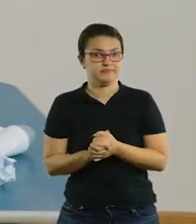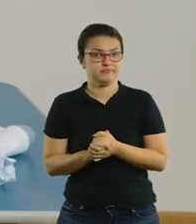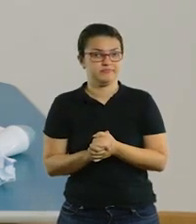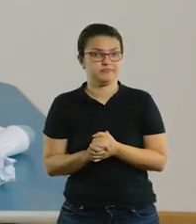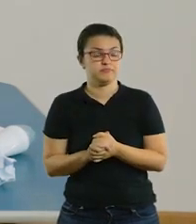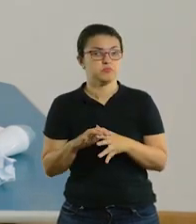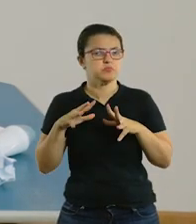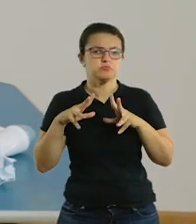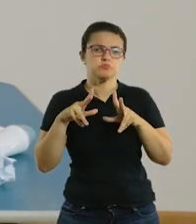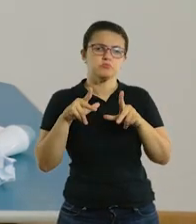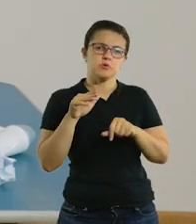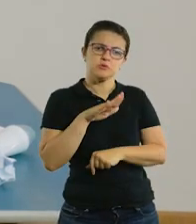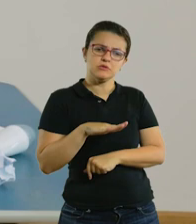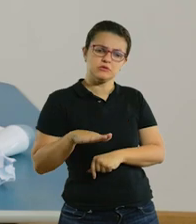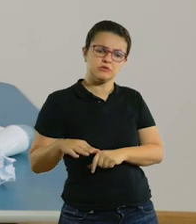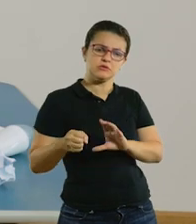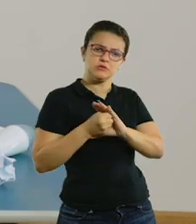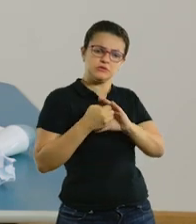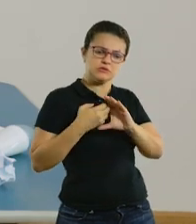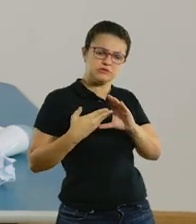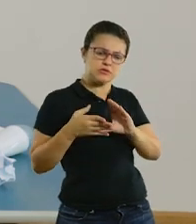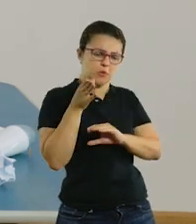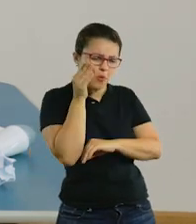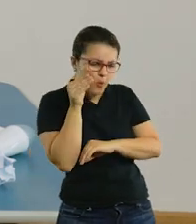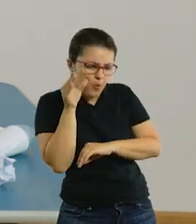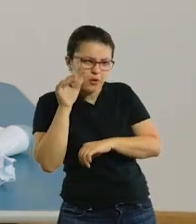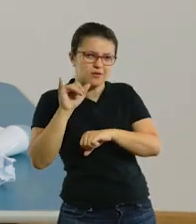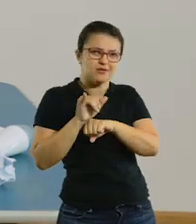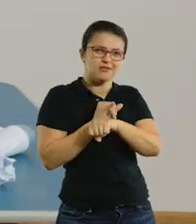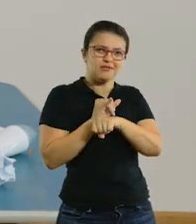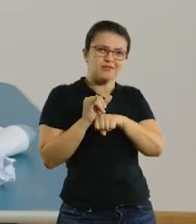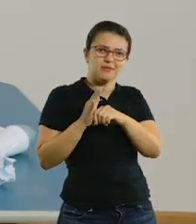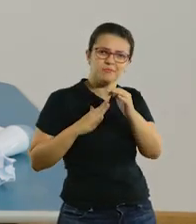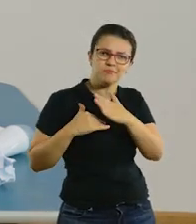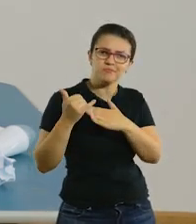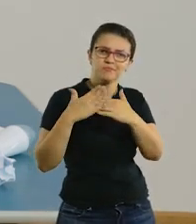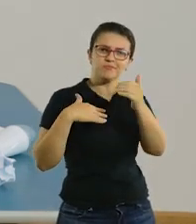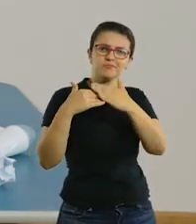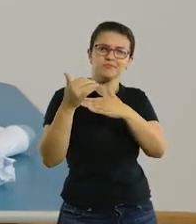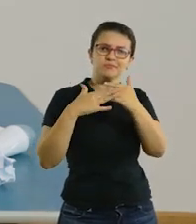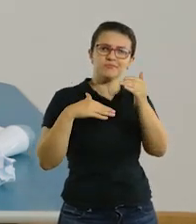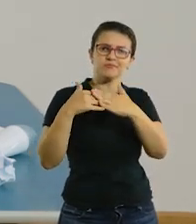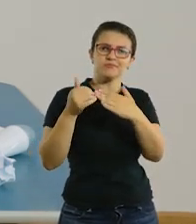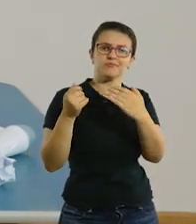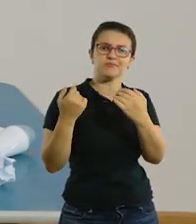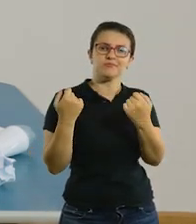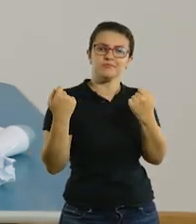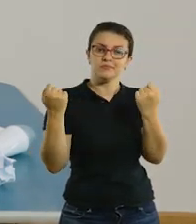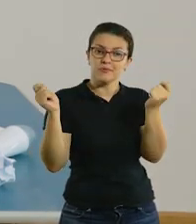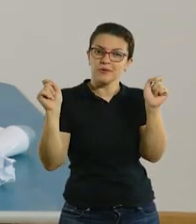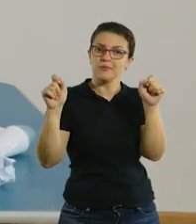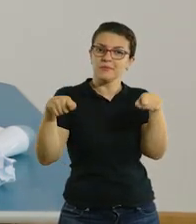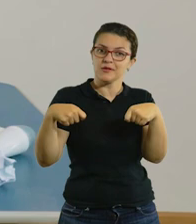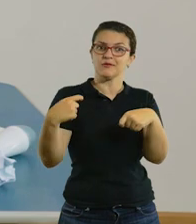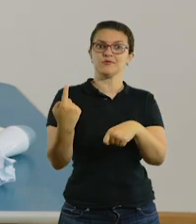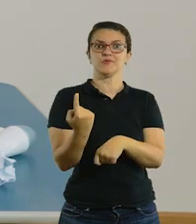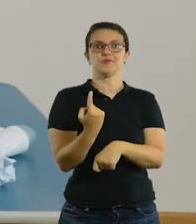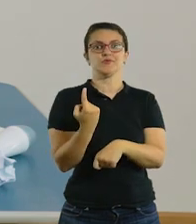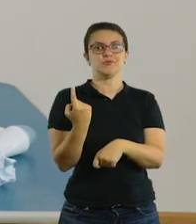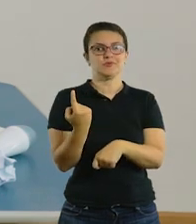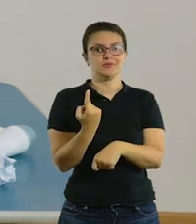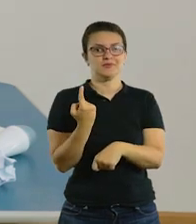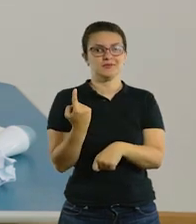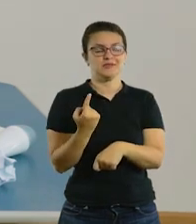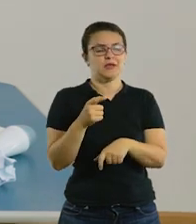possui características, interesses, habilidades e necessidades de aprendizagem que lhes são únicas.